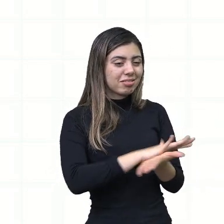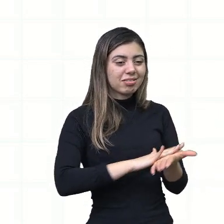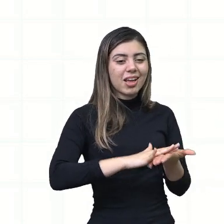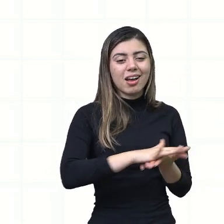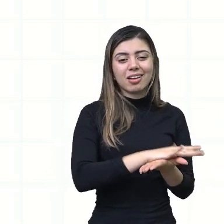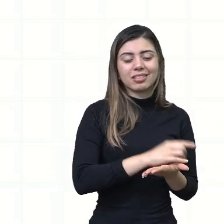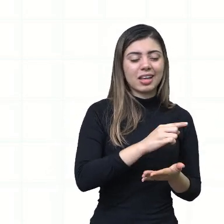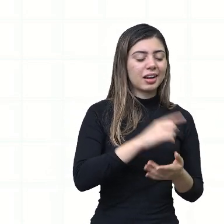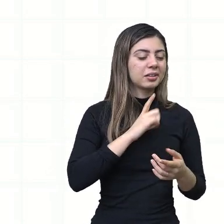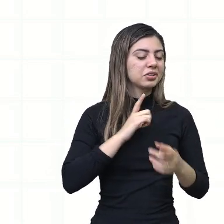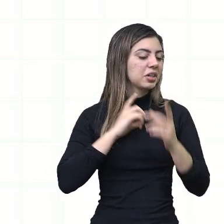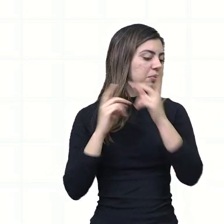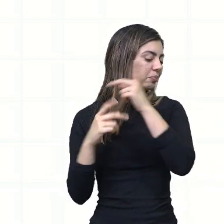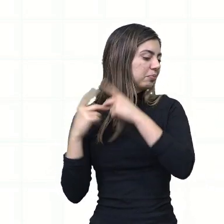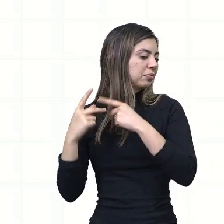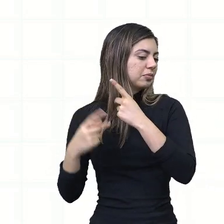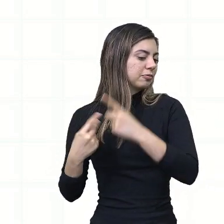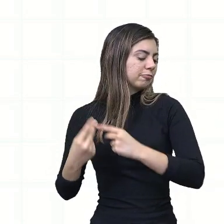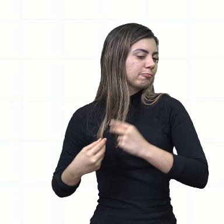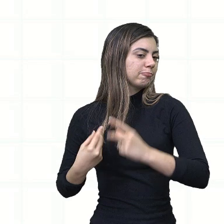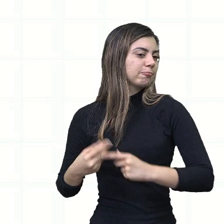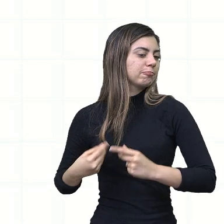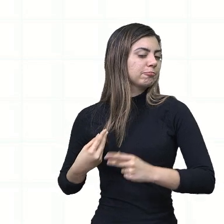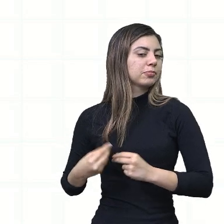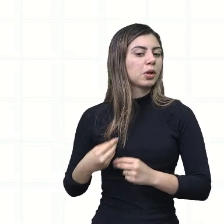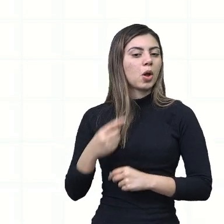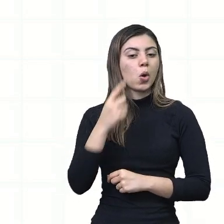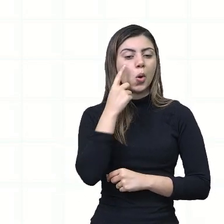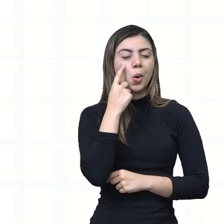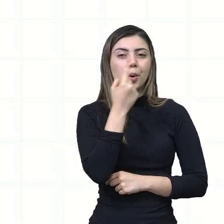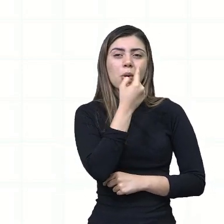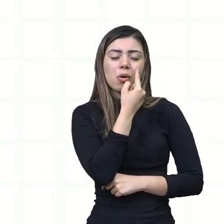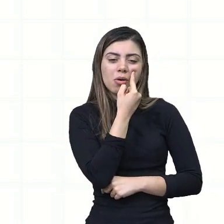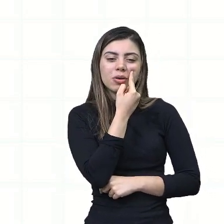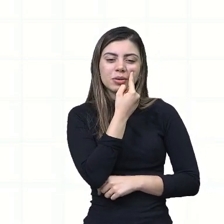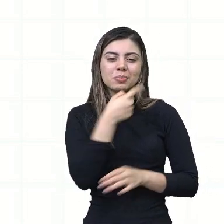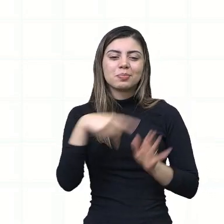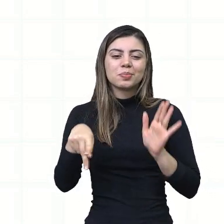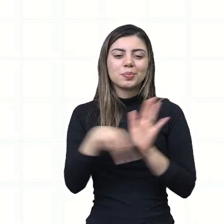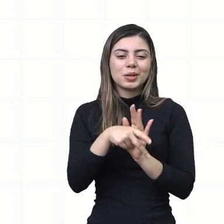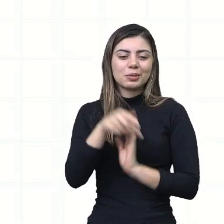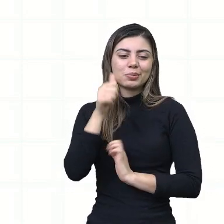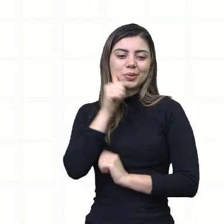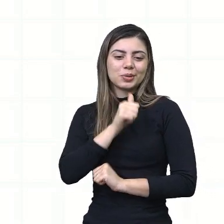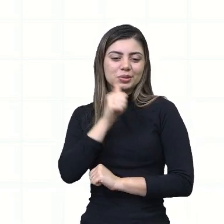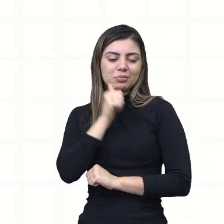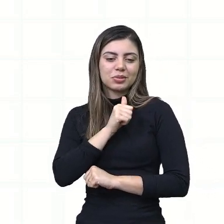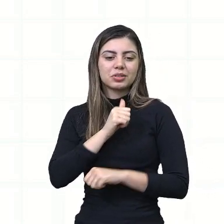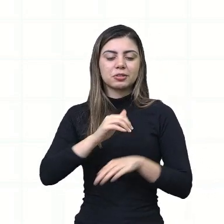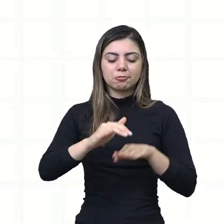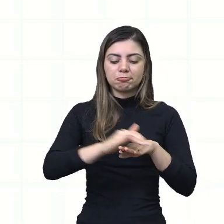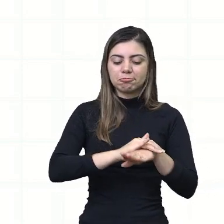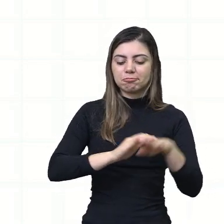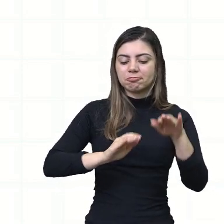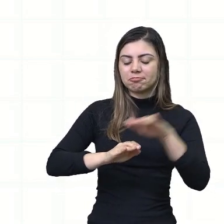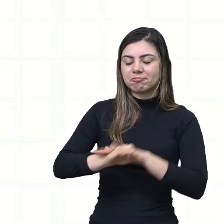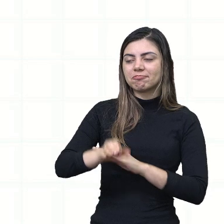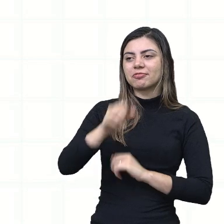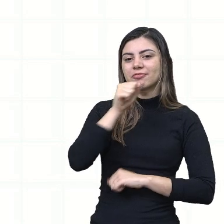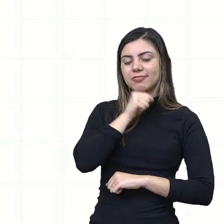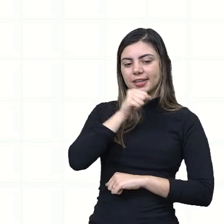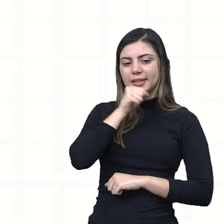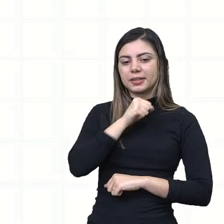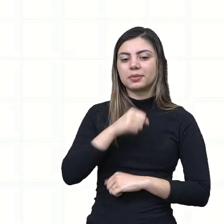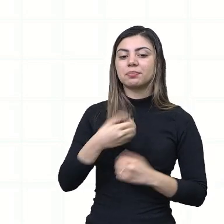comprida. Os seus olhos de menina, os seus sapatos antigos.